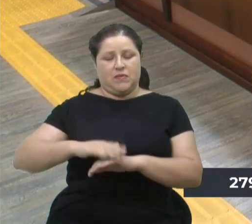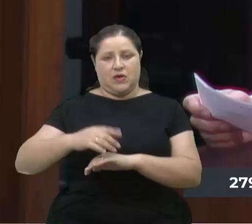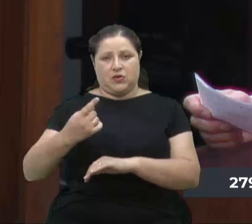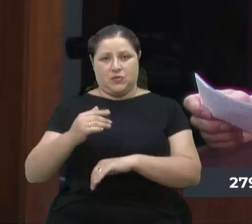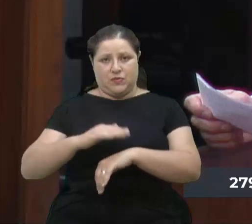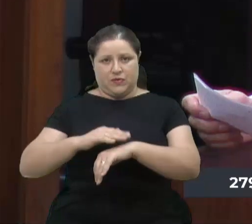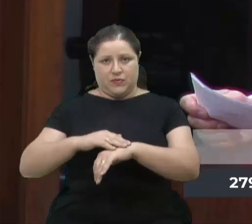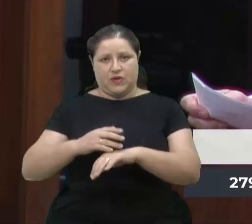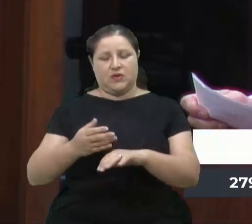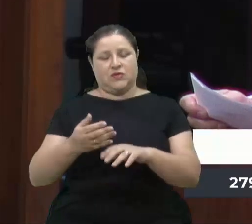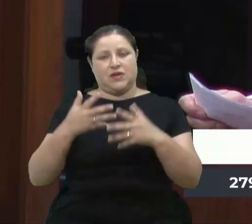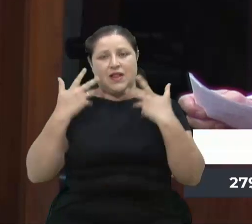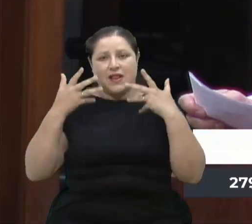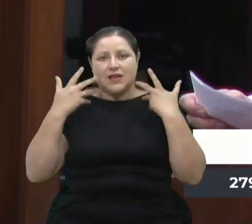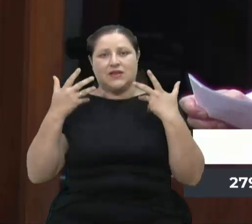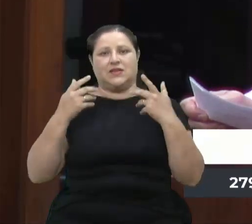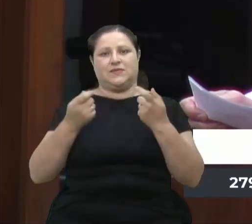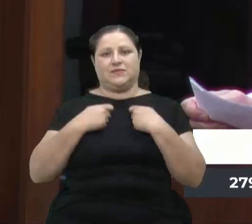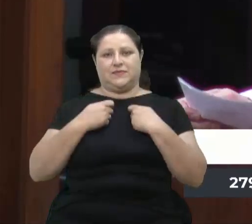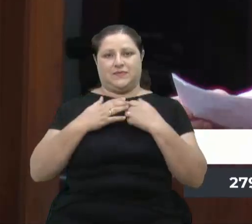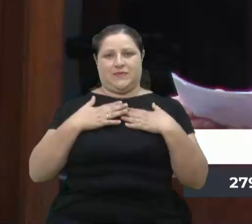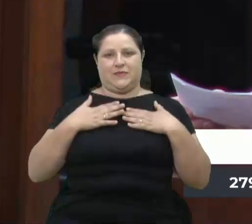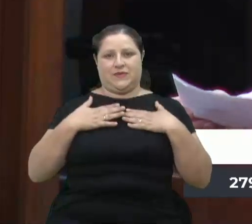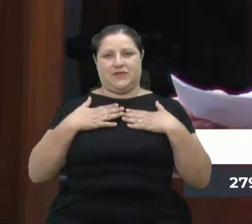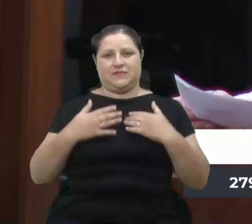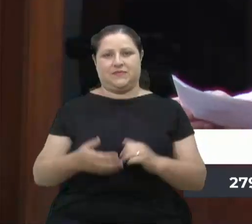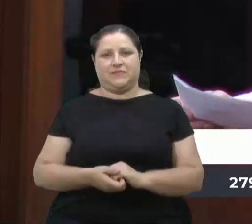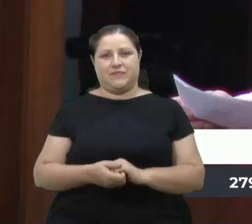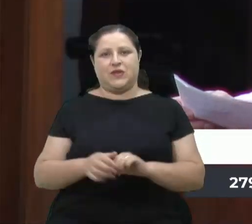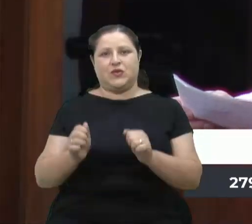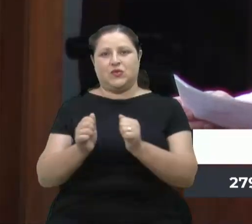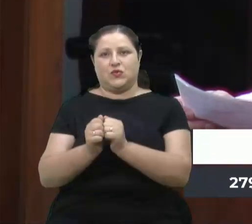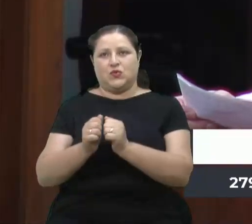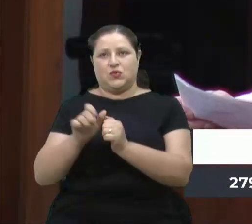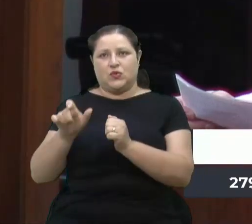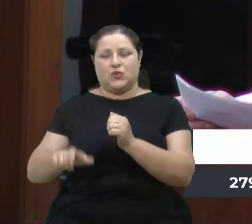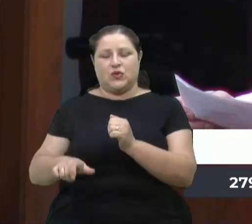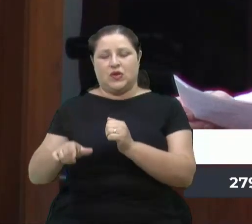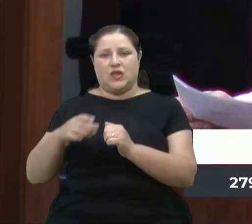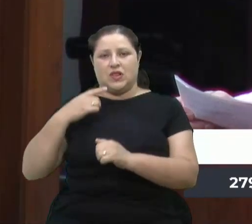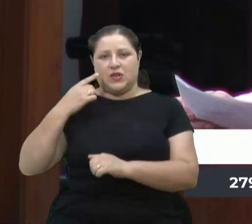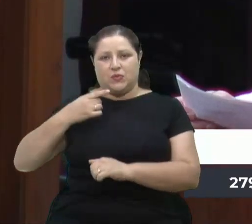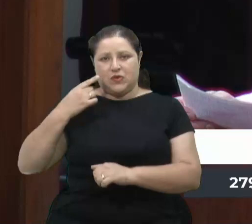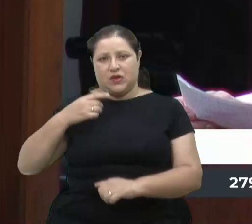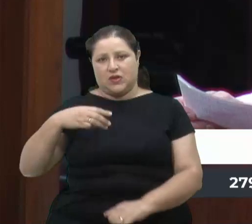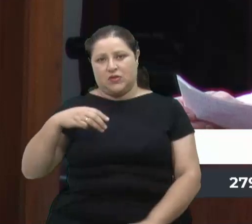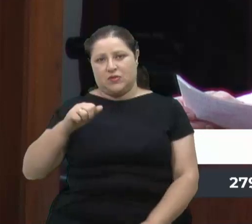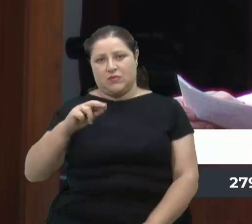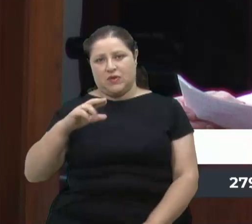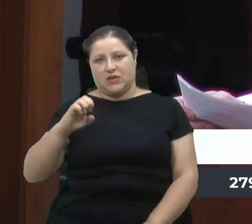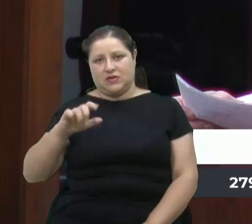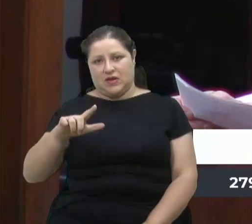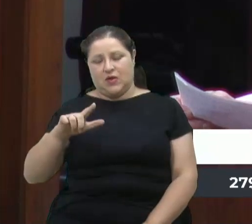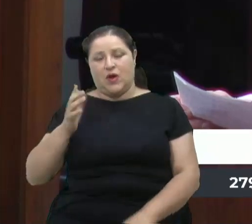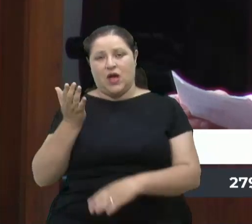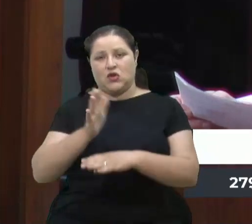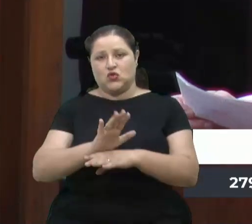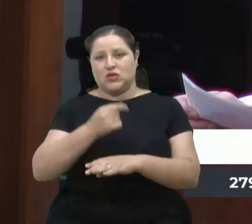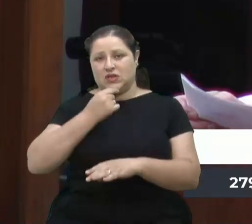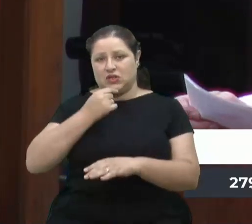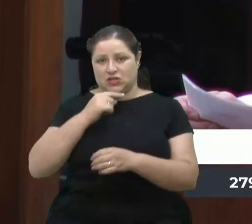de alegria para mim e para o deputado Marcel Van Harten, deputado federal, em poder ajudar a cidade de Caxias do Sul.